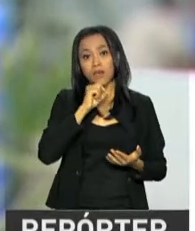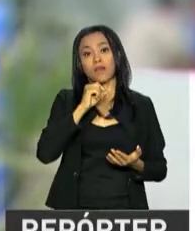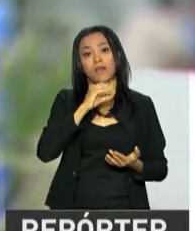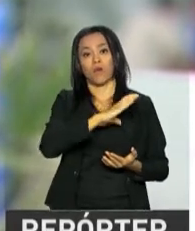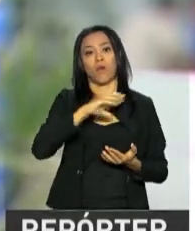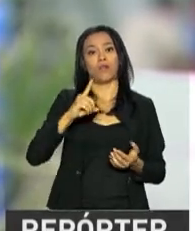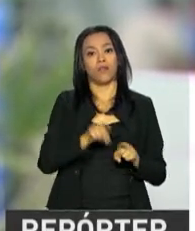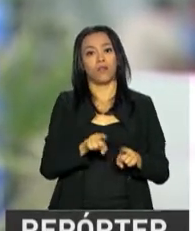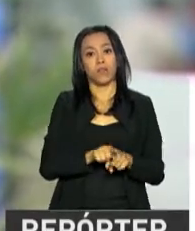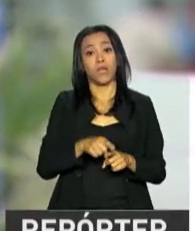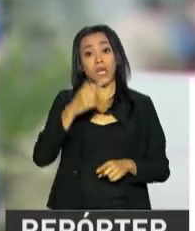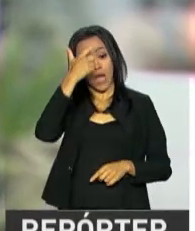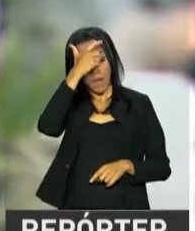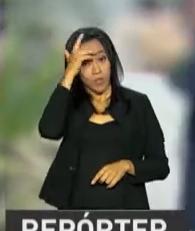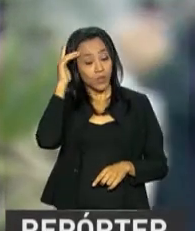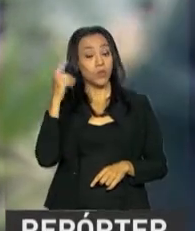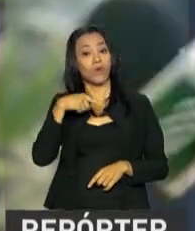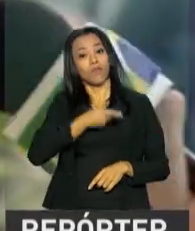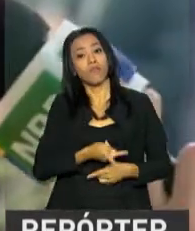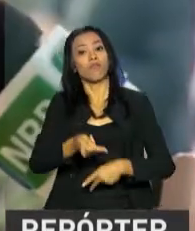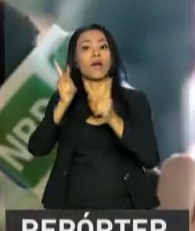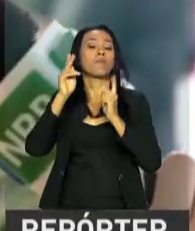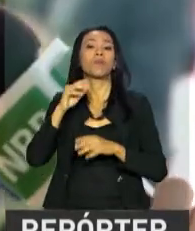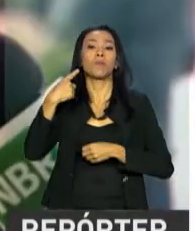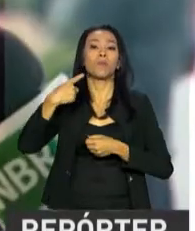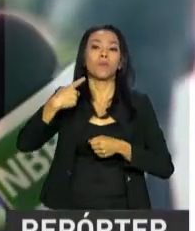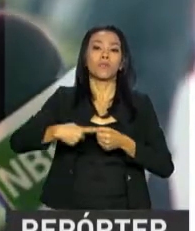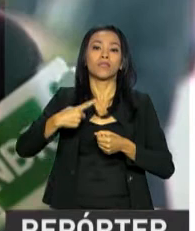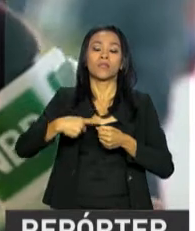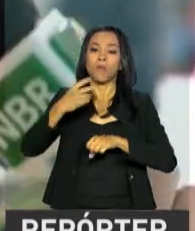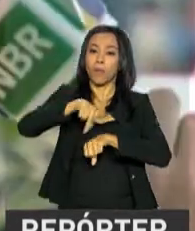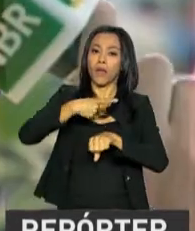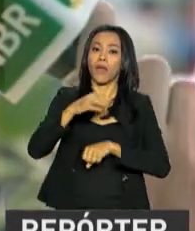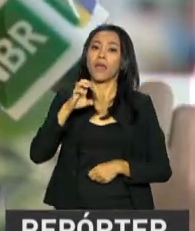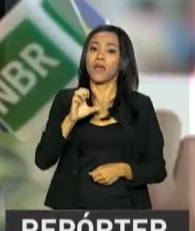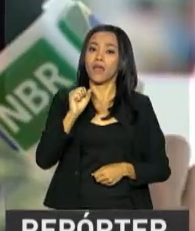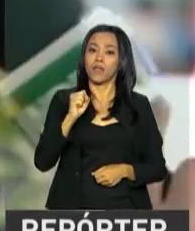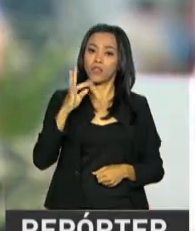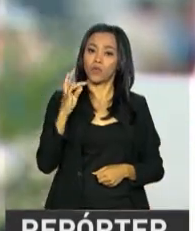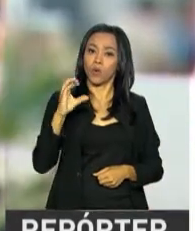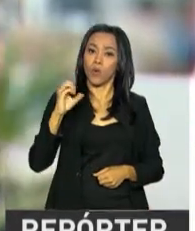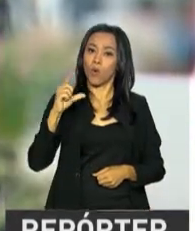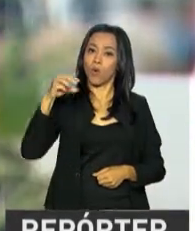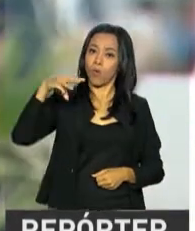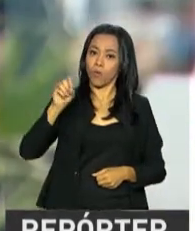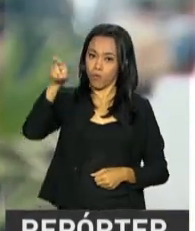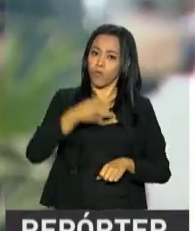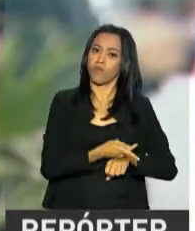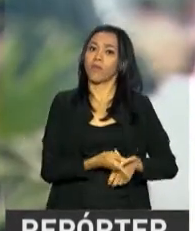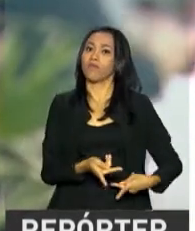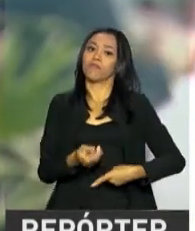vencedor vai também para Estocolmo com tudo pago. E é importante também porque promove o engajamento de toda a comunidade escolar, né? Sim, a gente